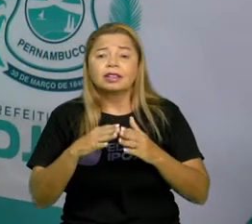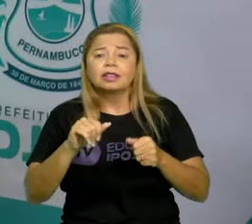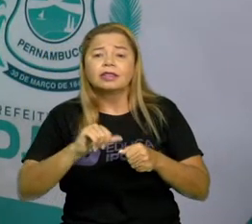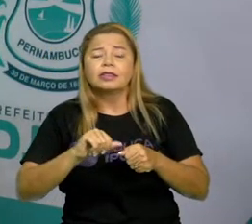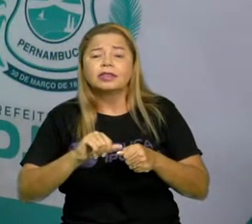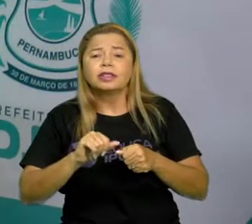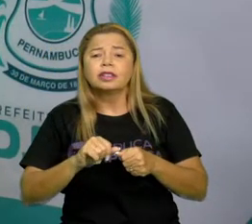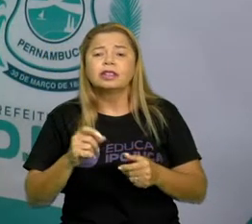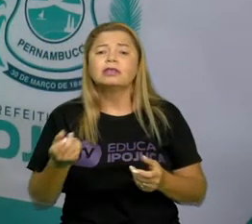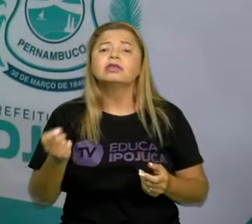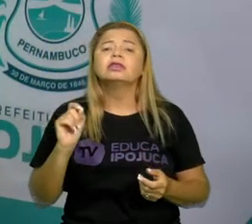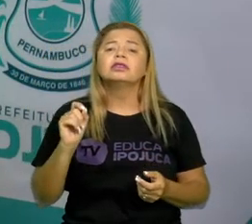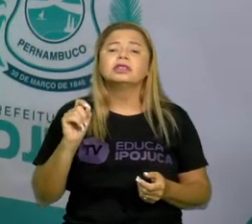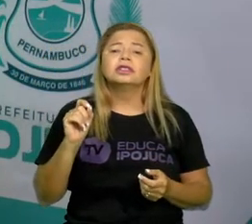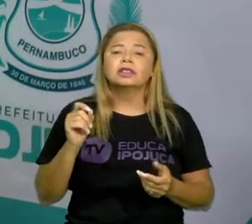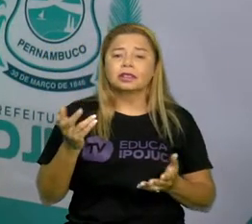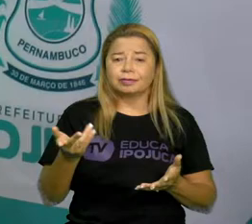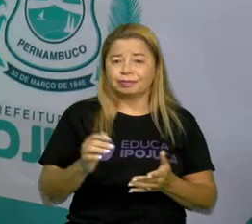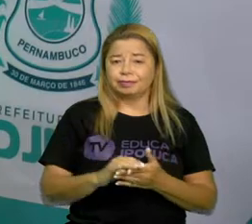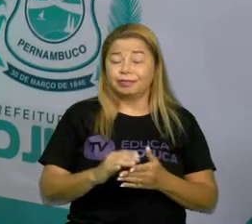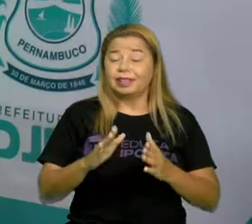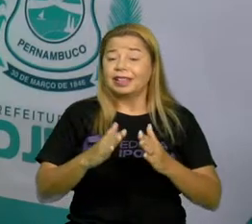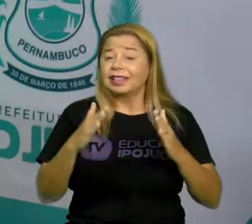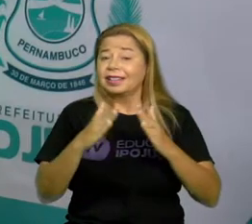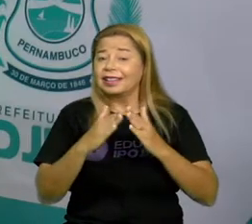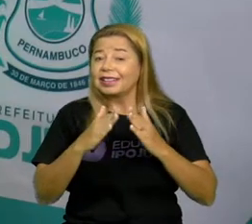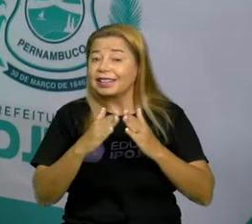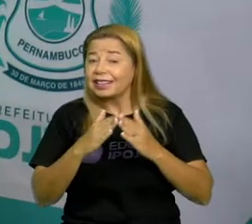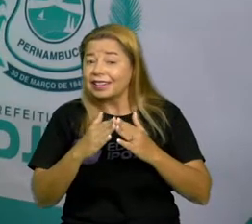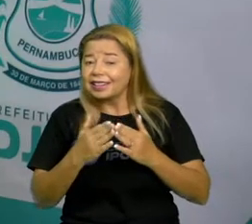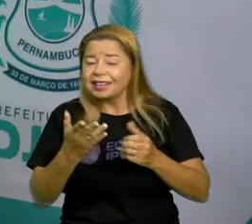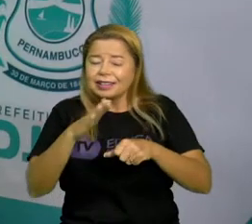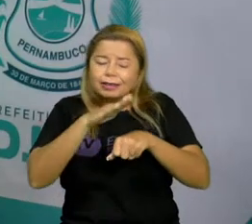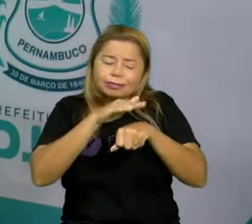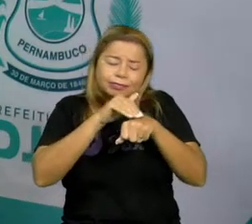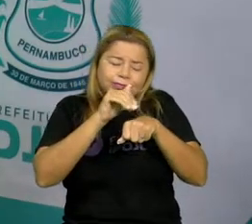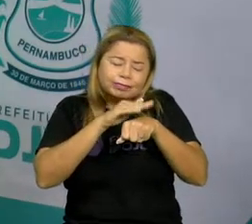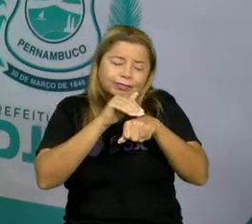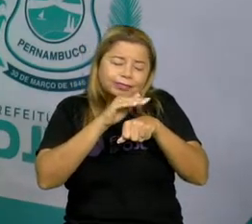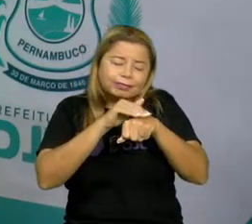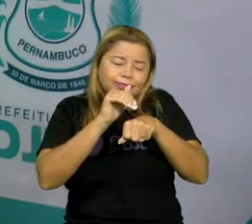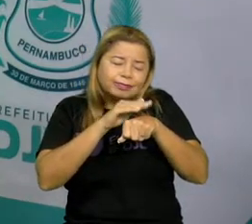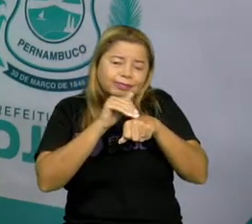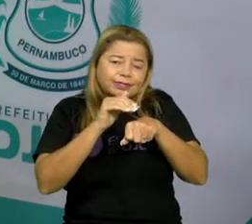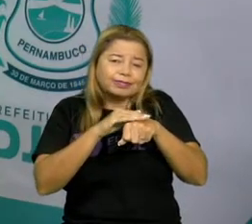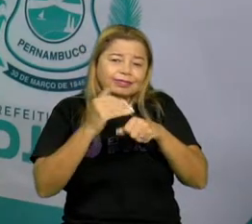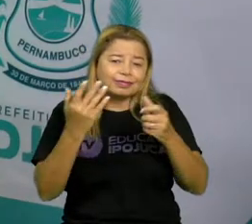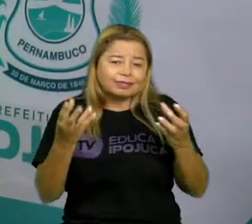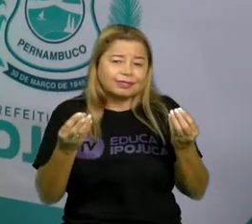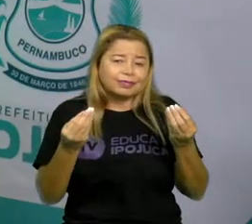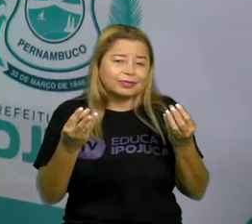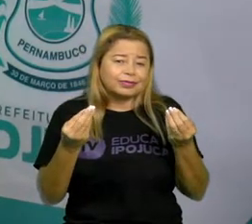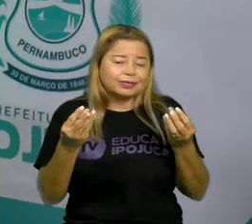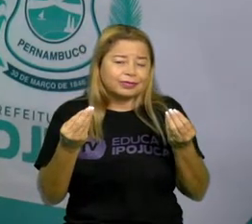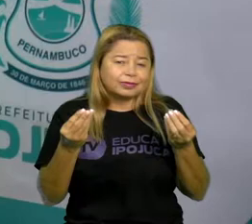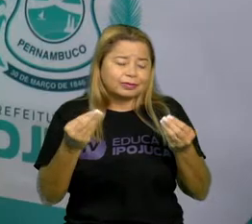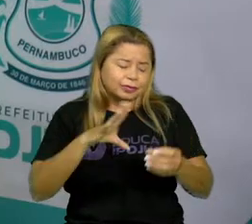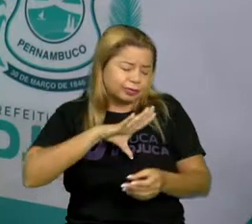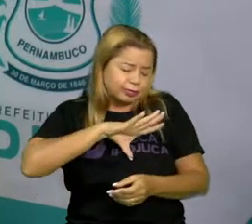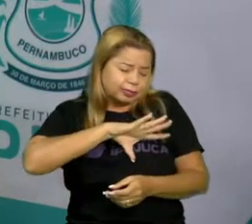Ela era feita com muito carinho. A palavra esmero quer dizer carinho, dedicação,